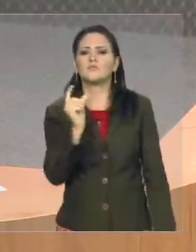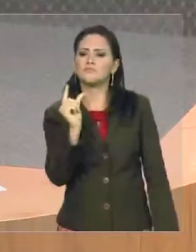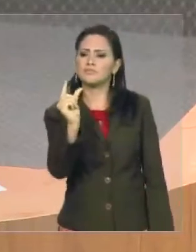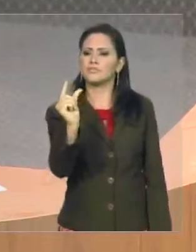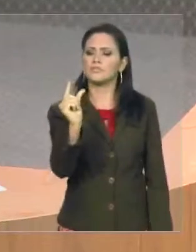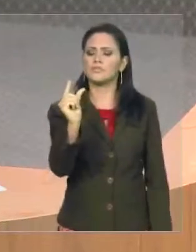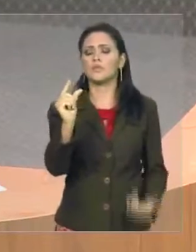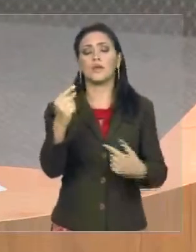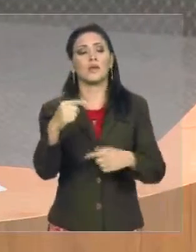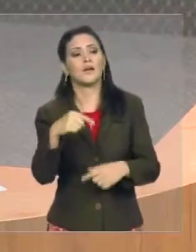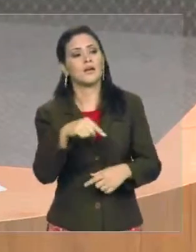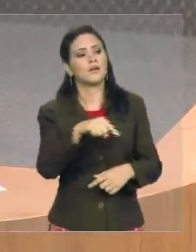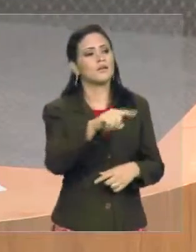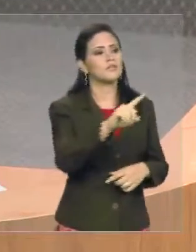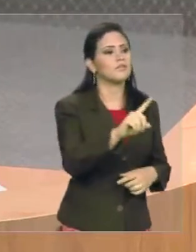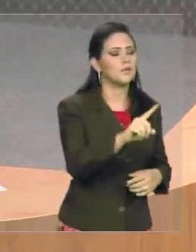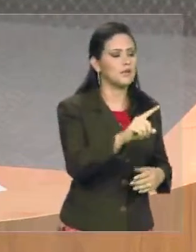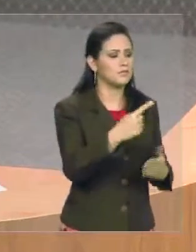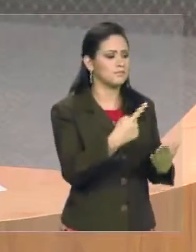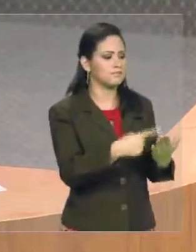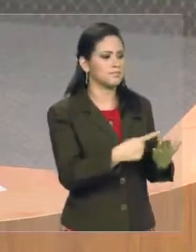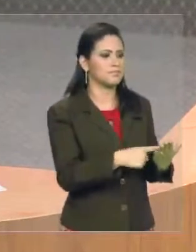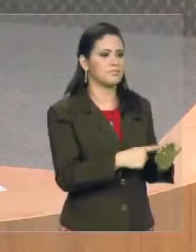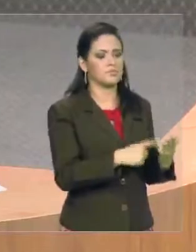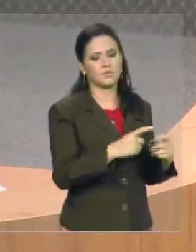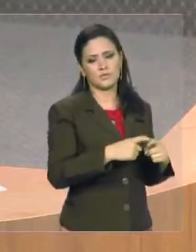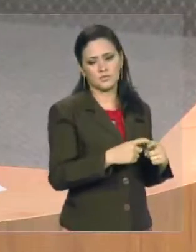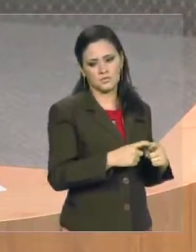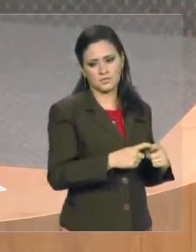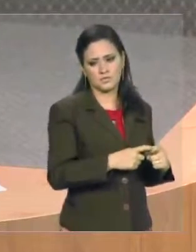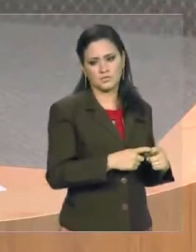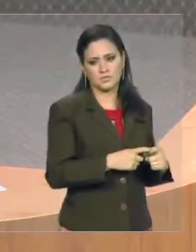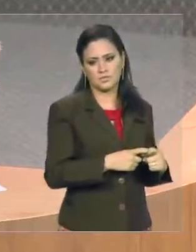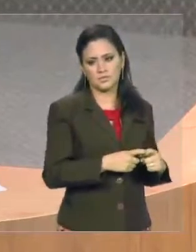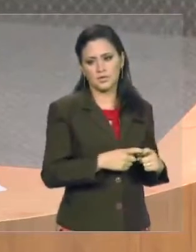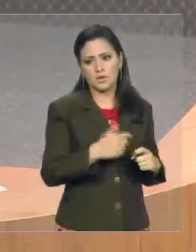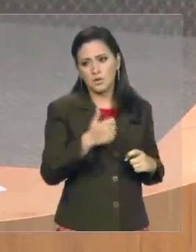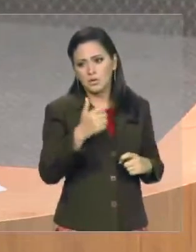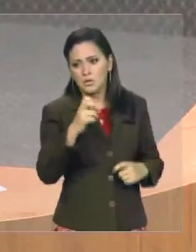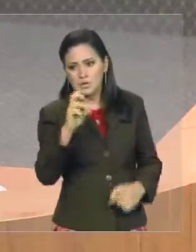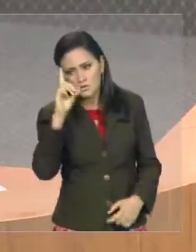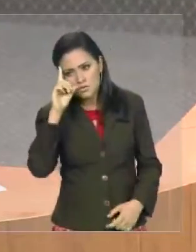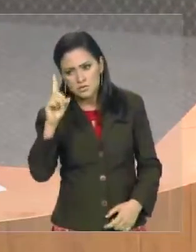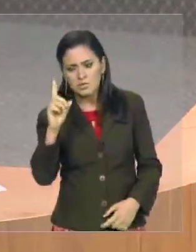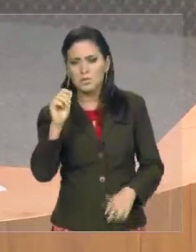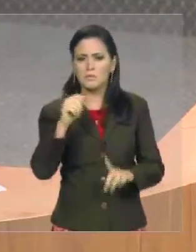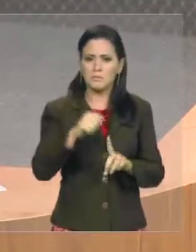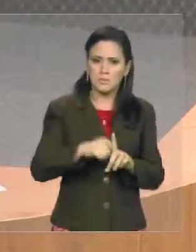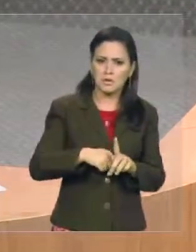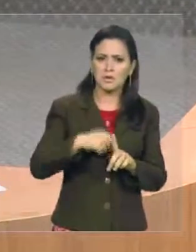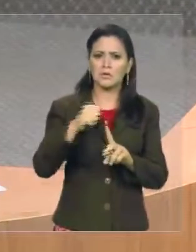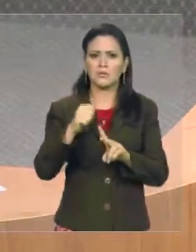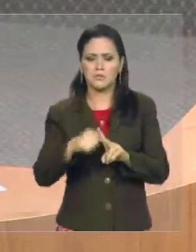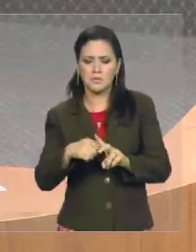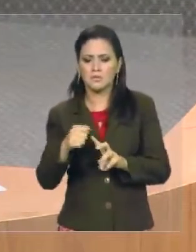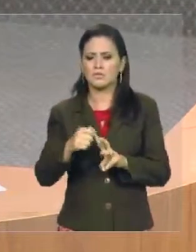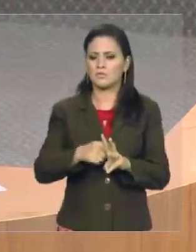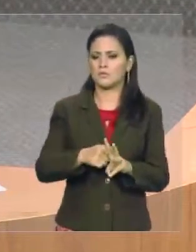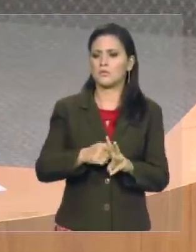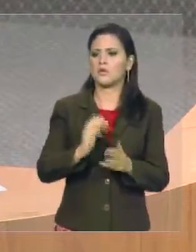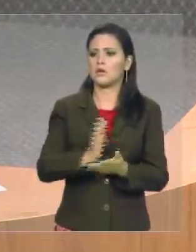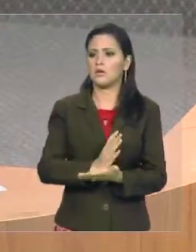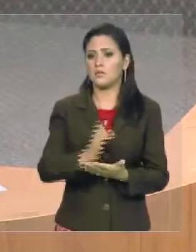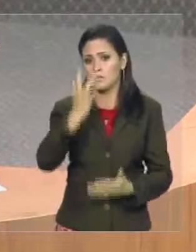para agendar, e depois vai marcar a consulta, com 15 dias, com um mês até três meses, tem pessoas que morrem, antes do